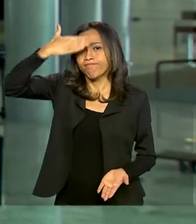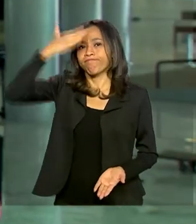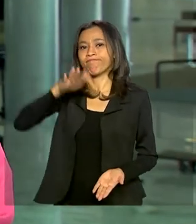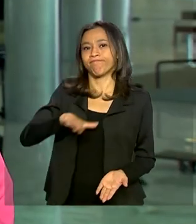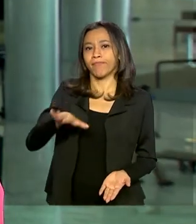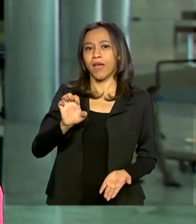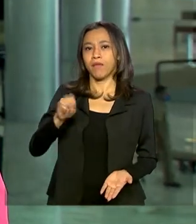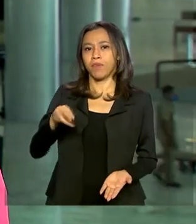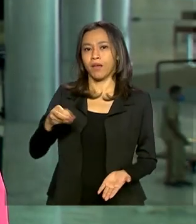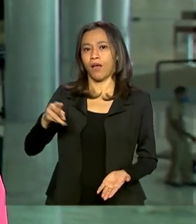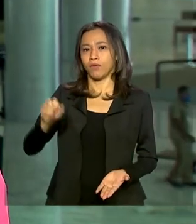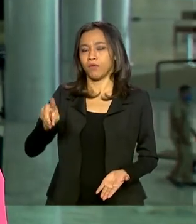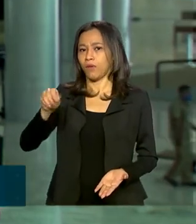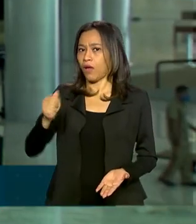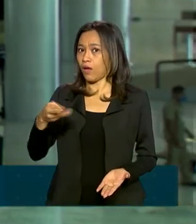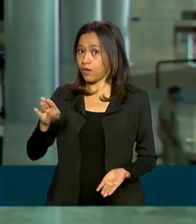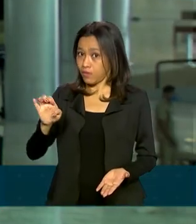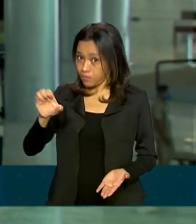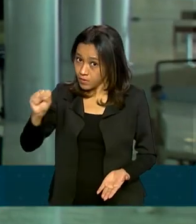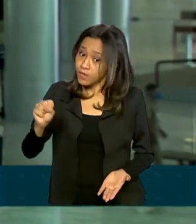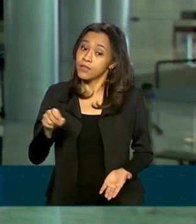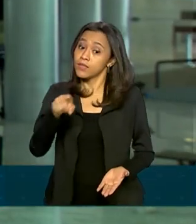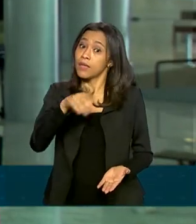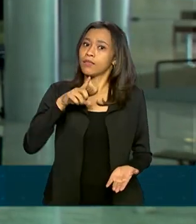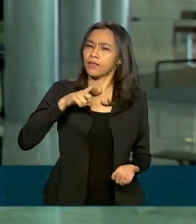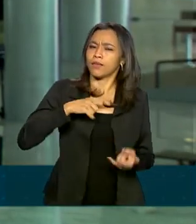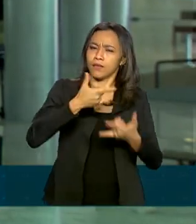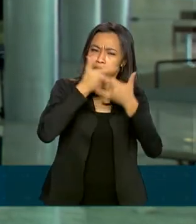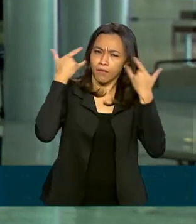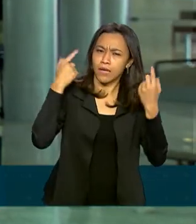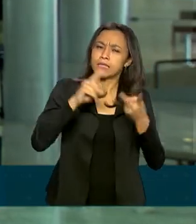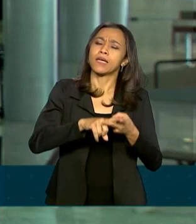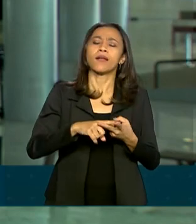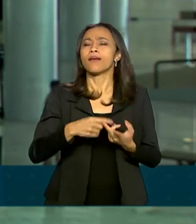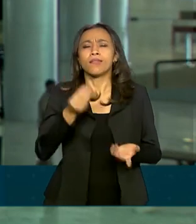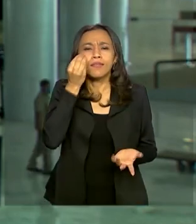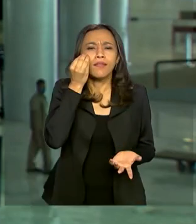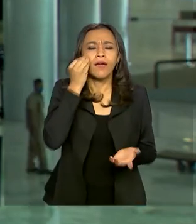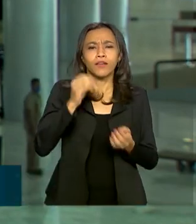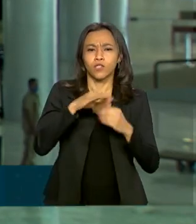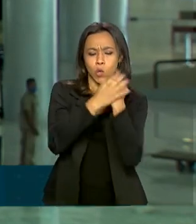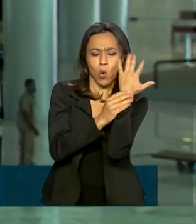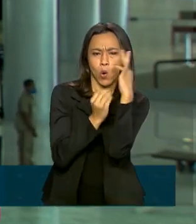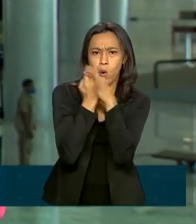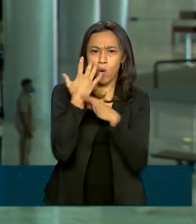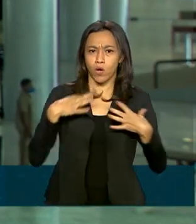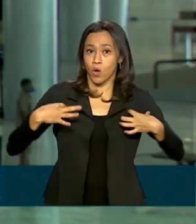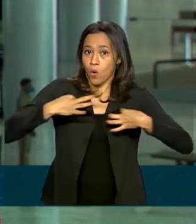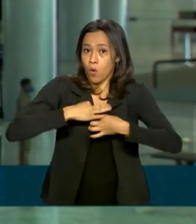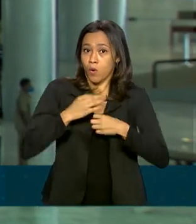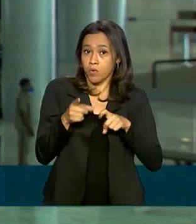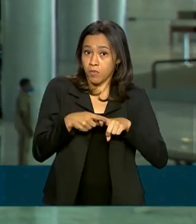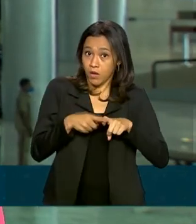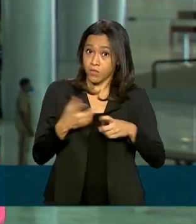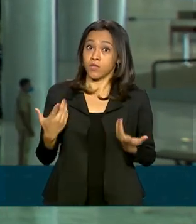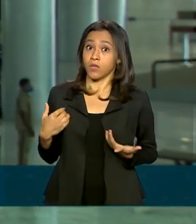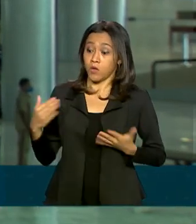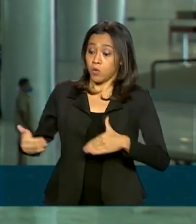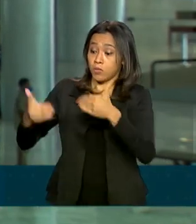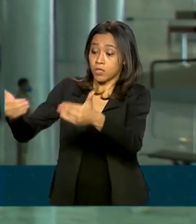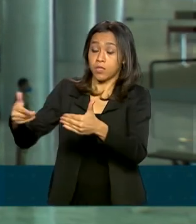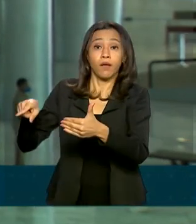Nessas 10 toneladas, tem máscaras, testes rápidos, luvas e roupas médicas. O Ministério da Defesa